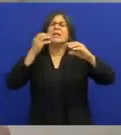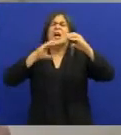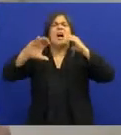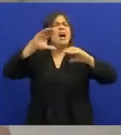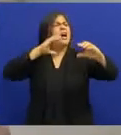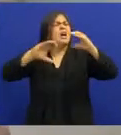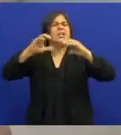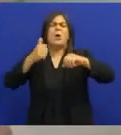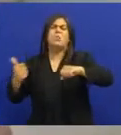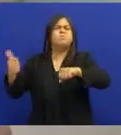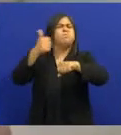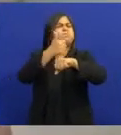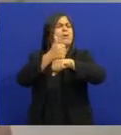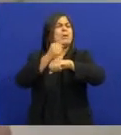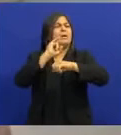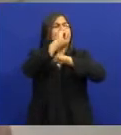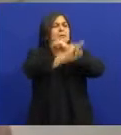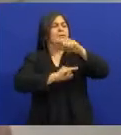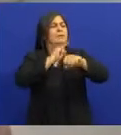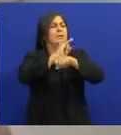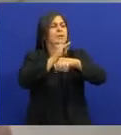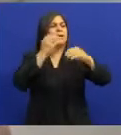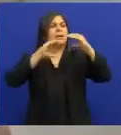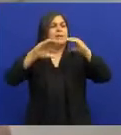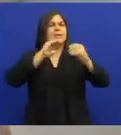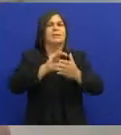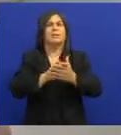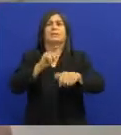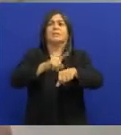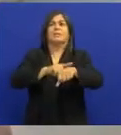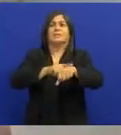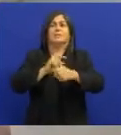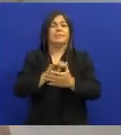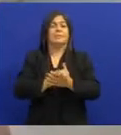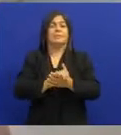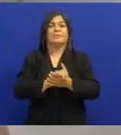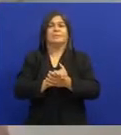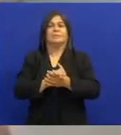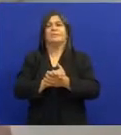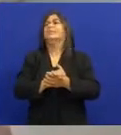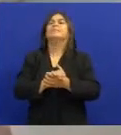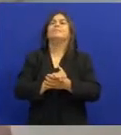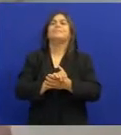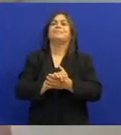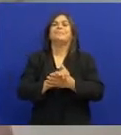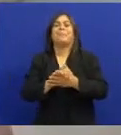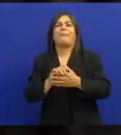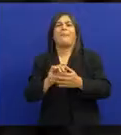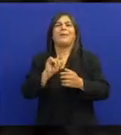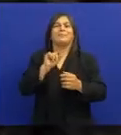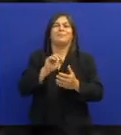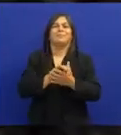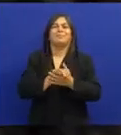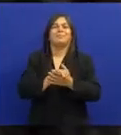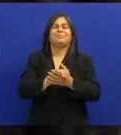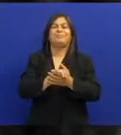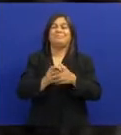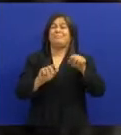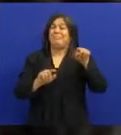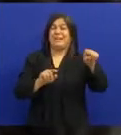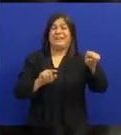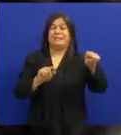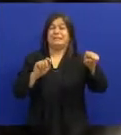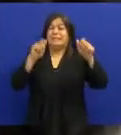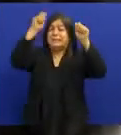Internacional Da Canção Aí Jacos Naquele momento Ele tinha um problema Era com